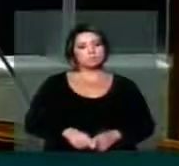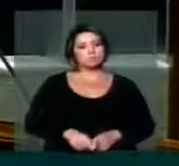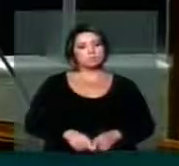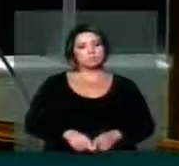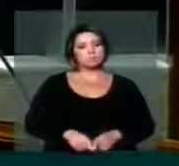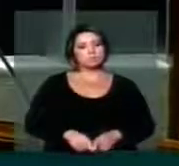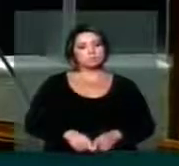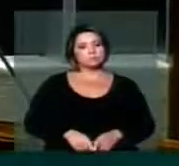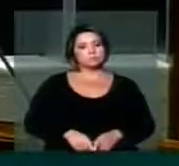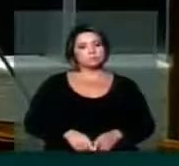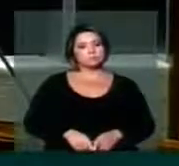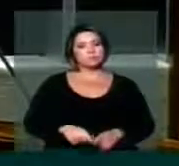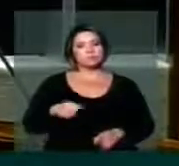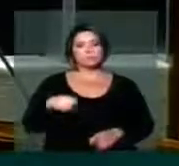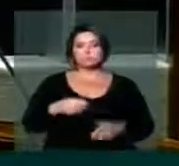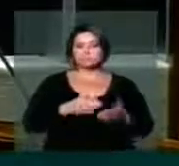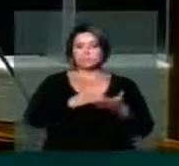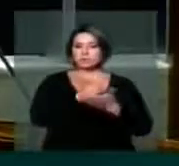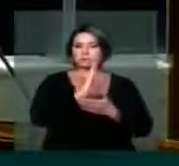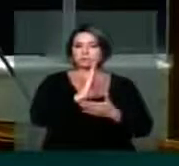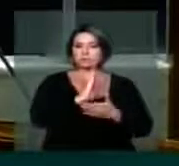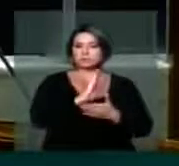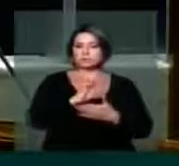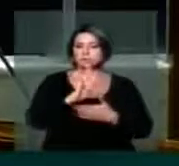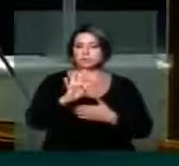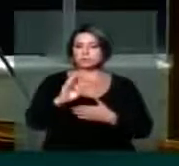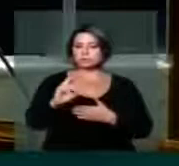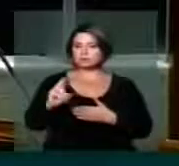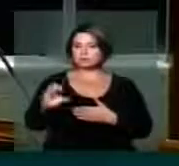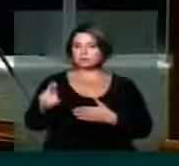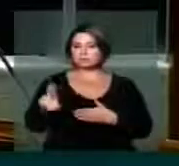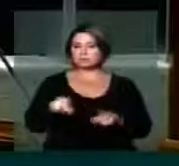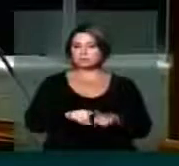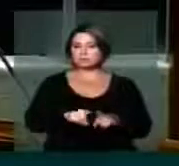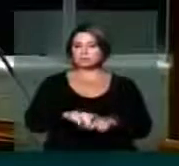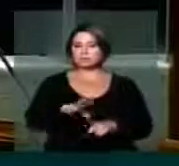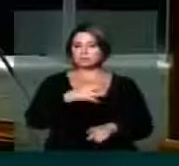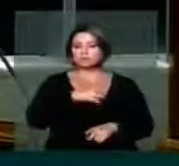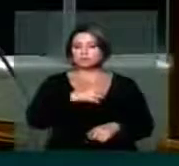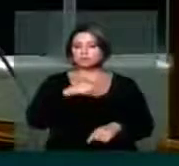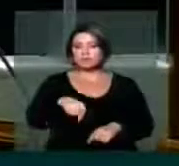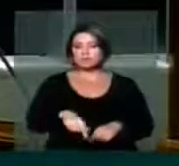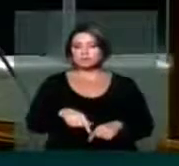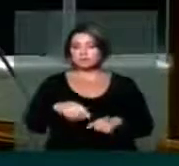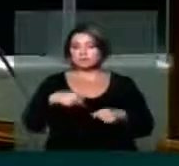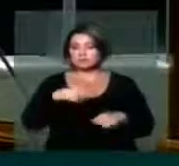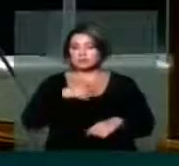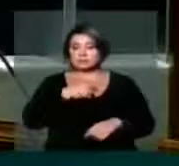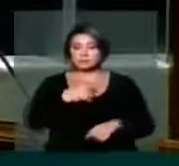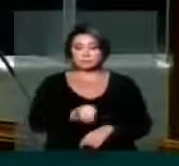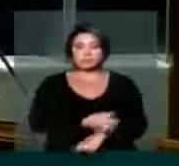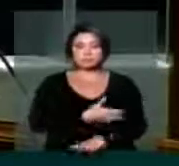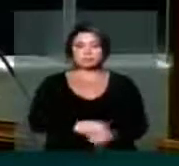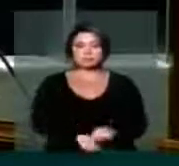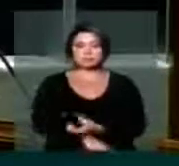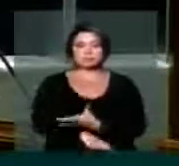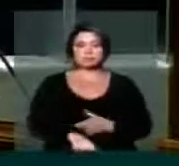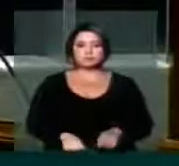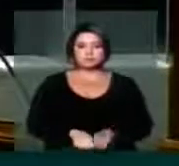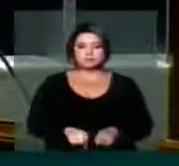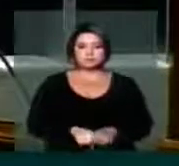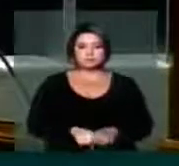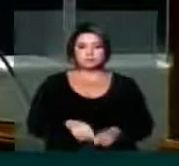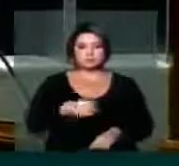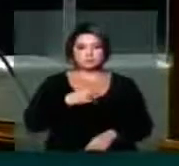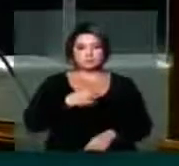eleito para o Tribunal de Contas do Estado da Bahia, ele também hoje nos deixa